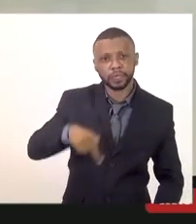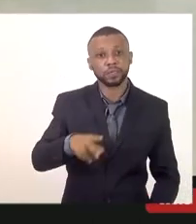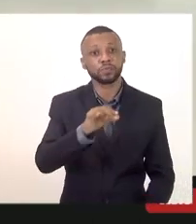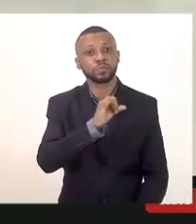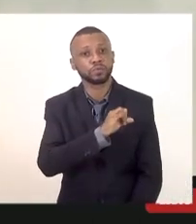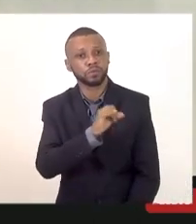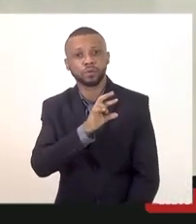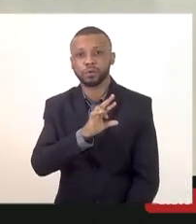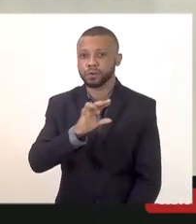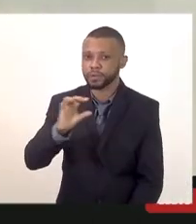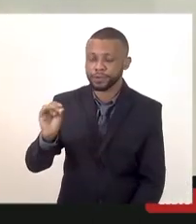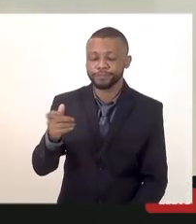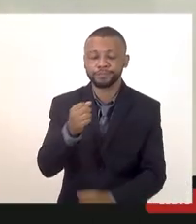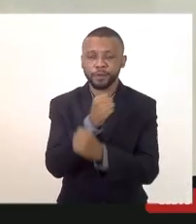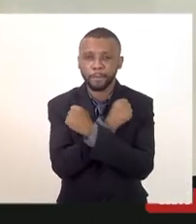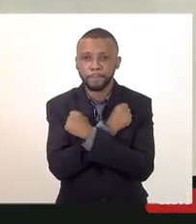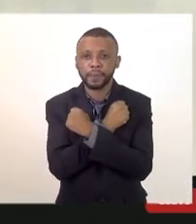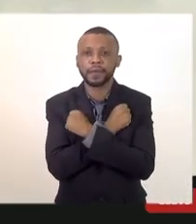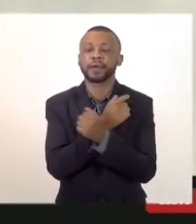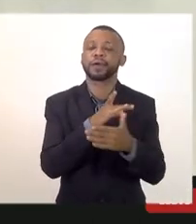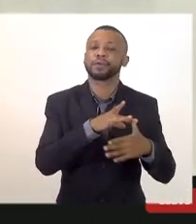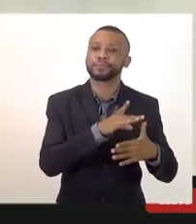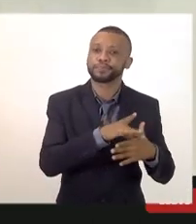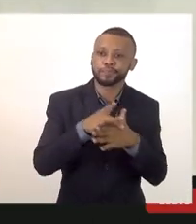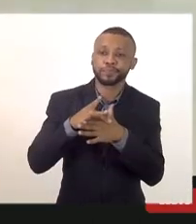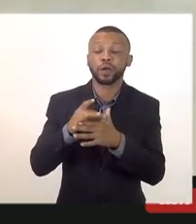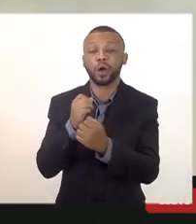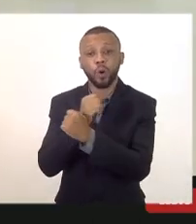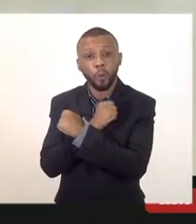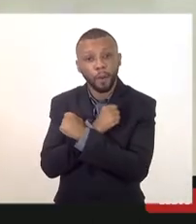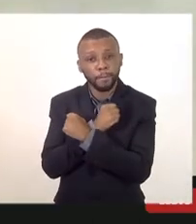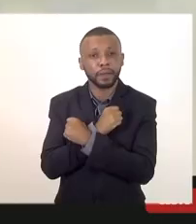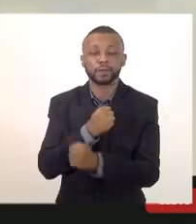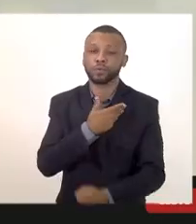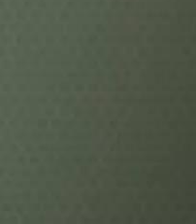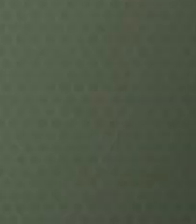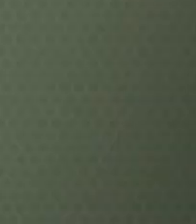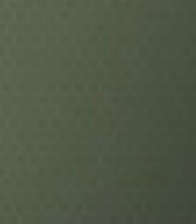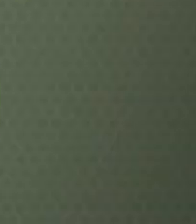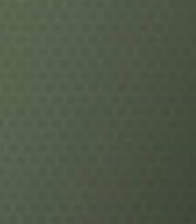um abraço ao coronel Leandro um abraço ao governador Cláudio Castro fiquem com Deus